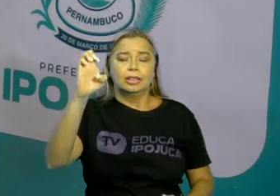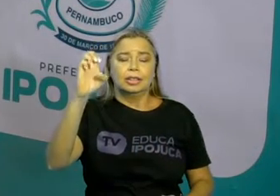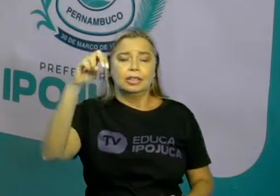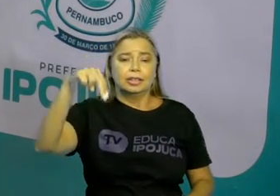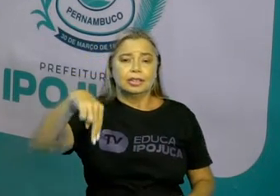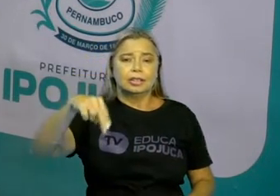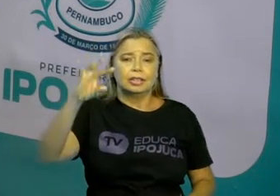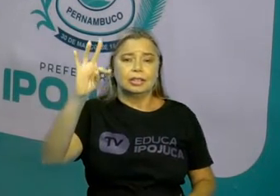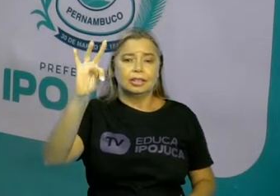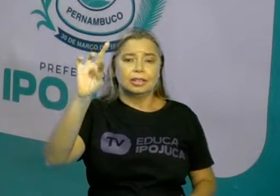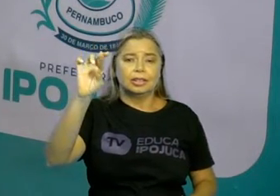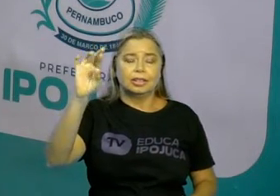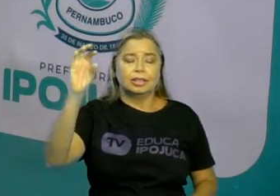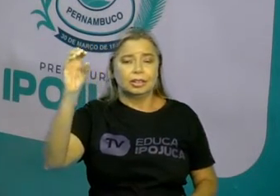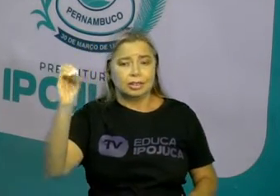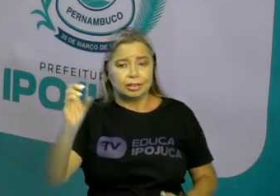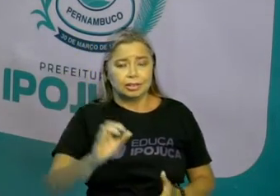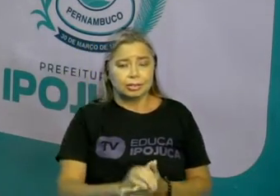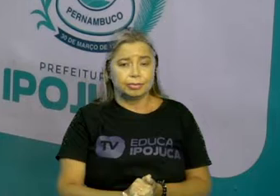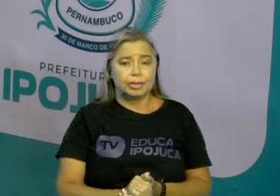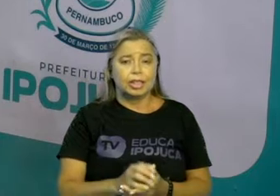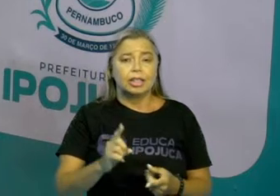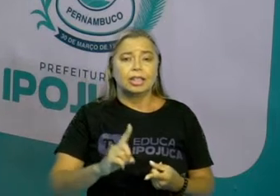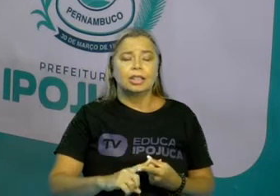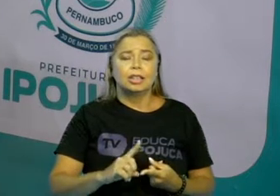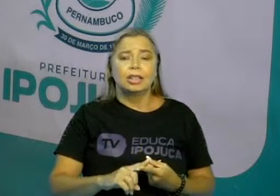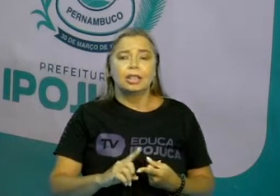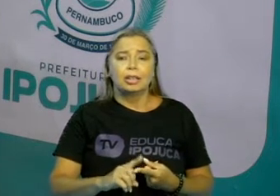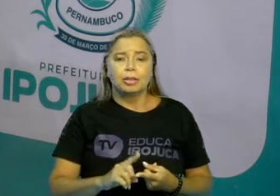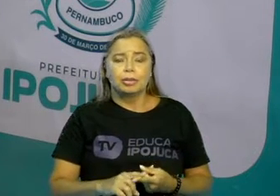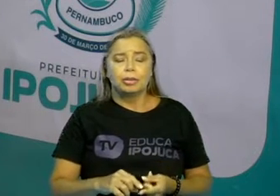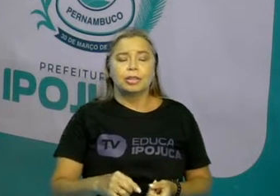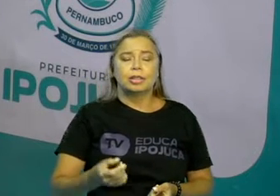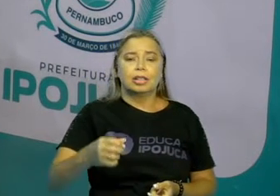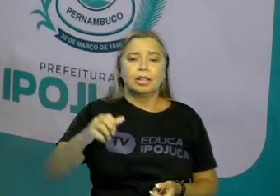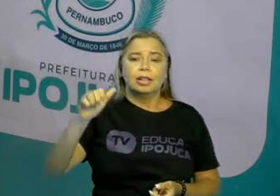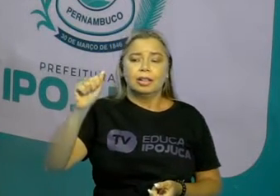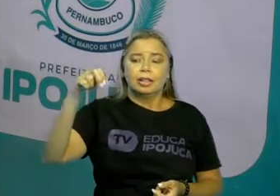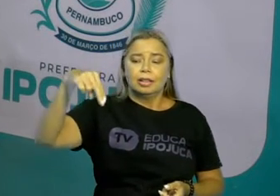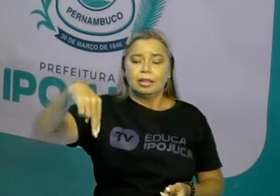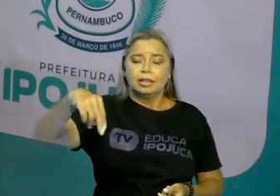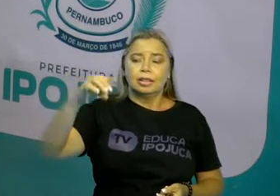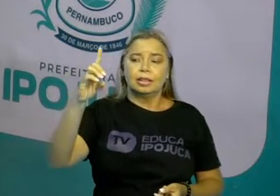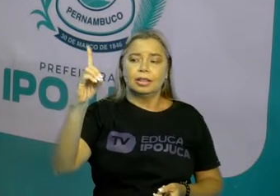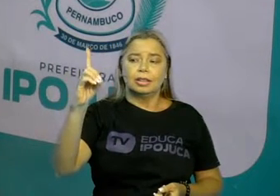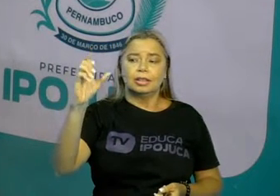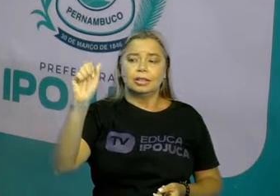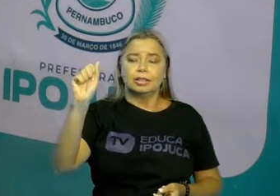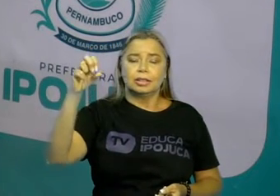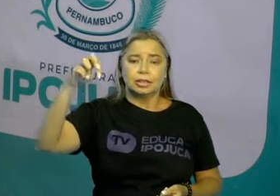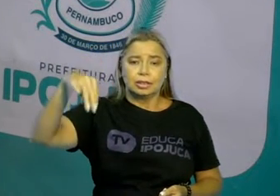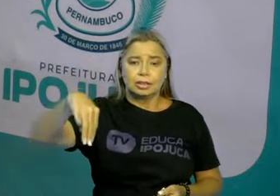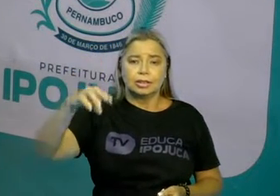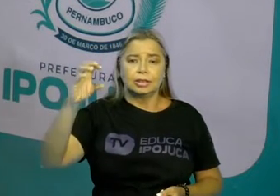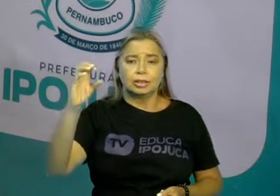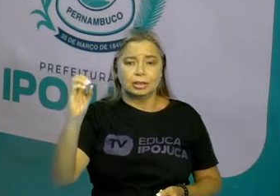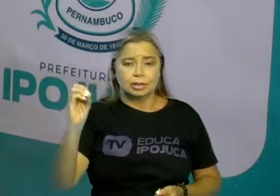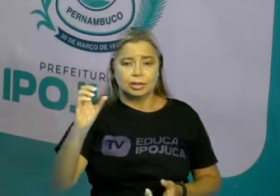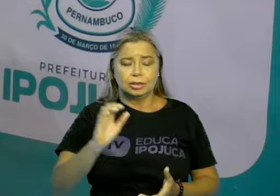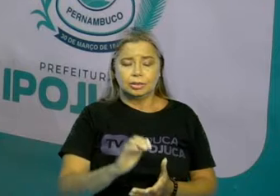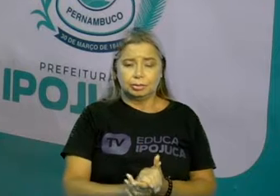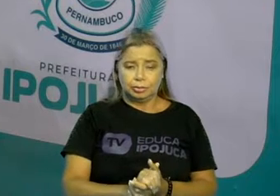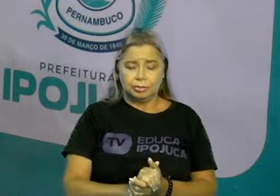Já andando. Então, eu vou andando mesmo. Mas a pronúncia certa é